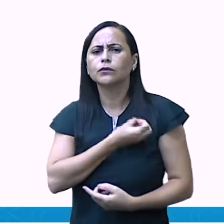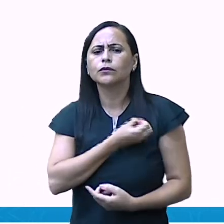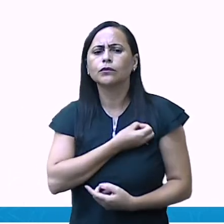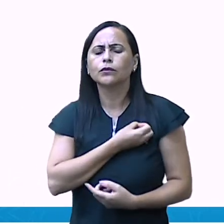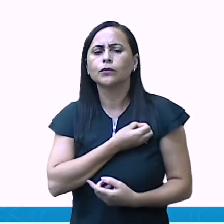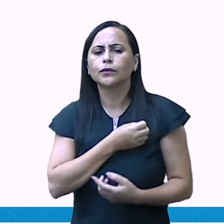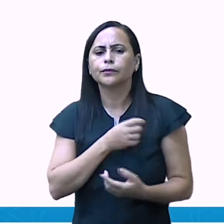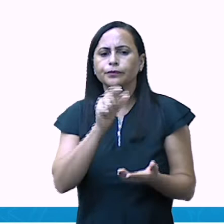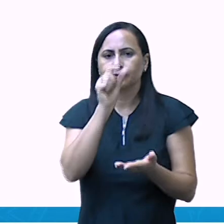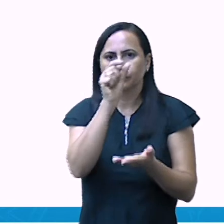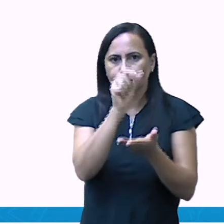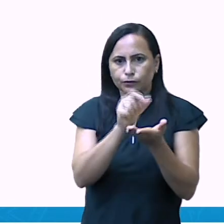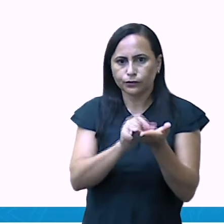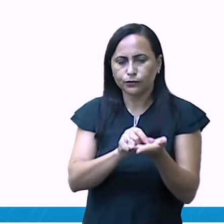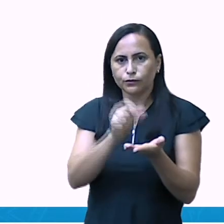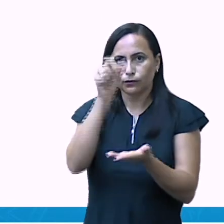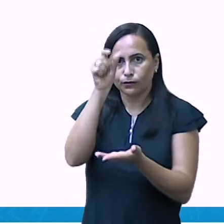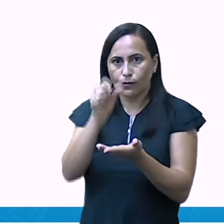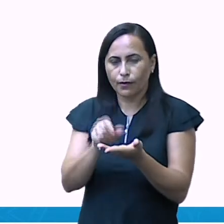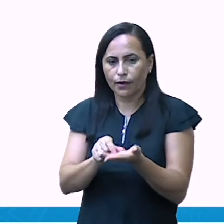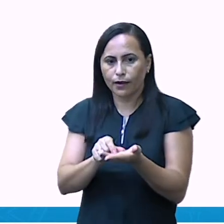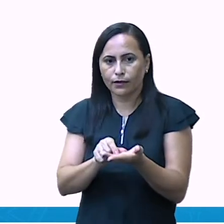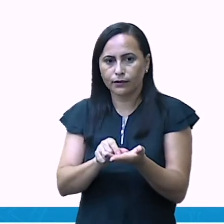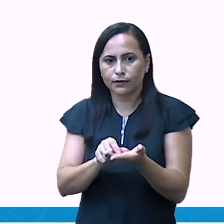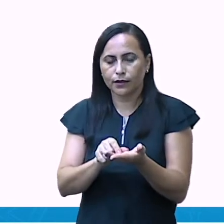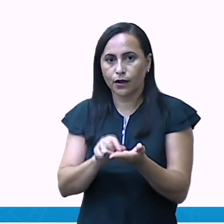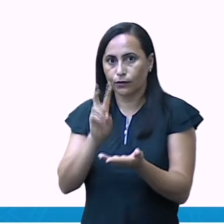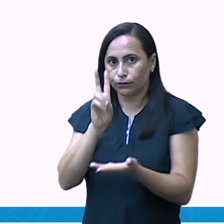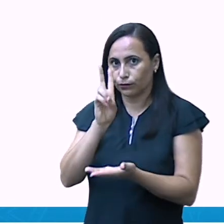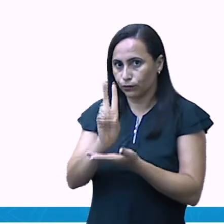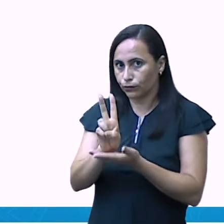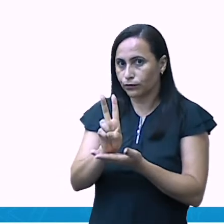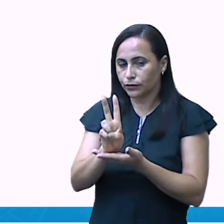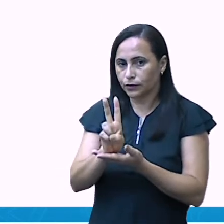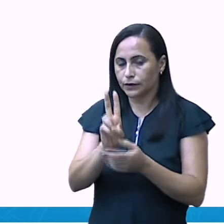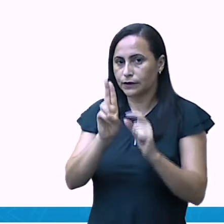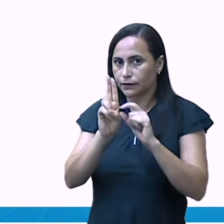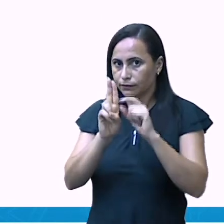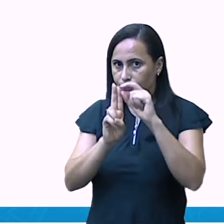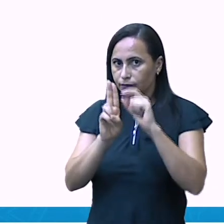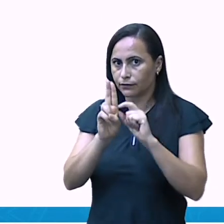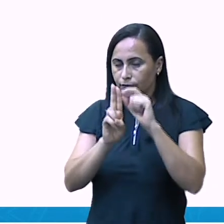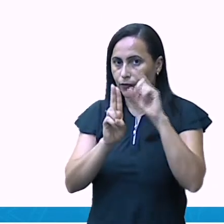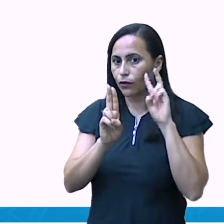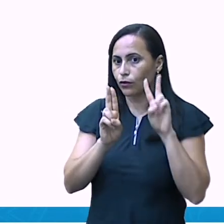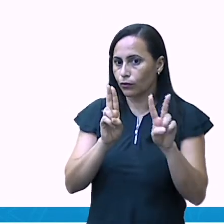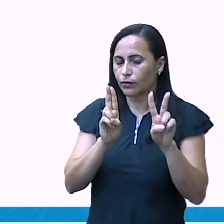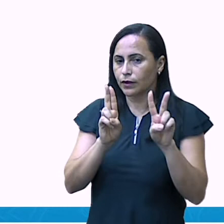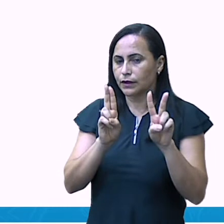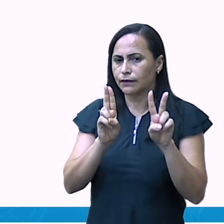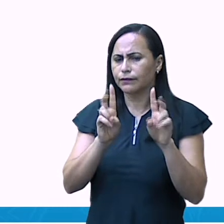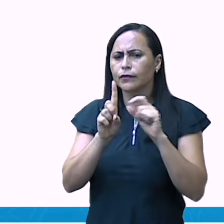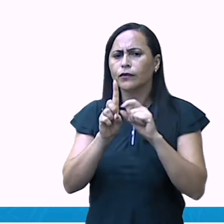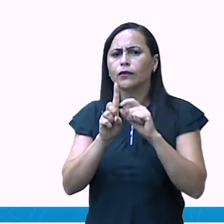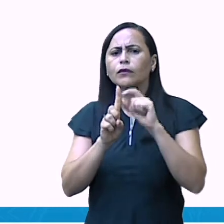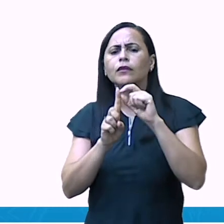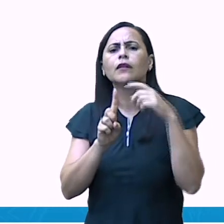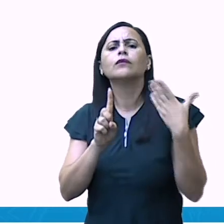ele tem duas dezenas. Uma, duas. Duas dezenas. Quantas unidades?